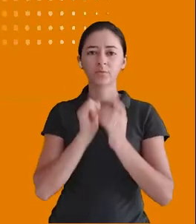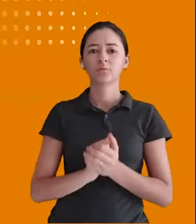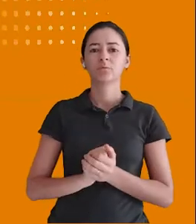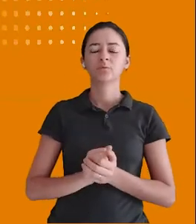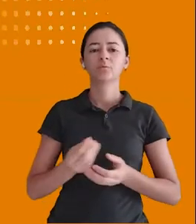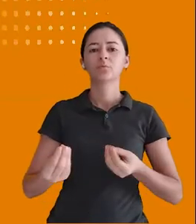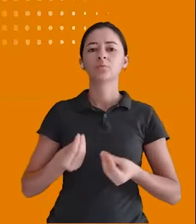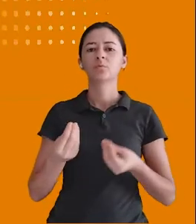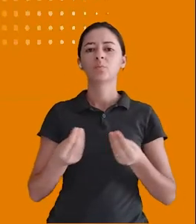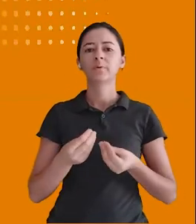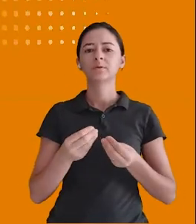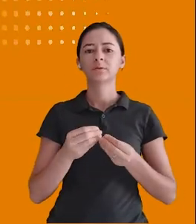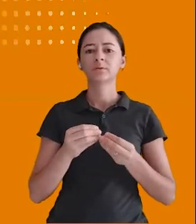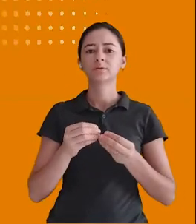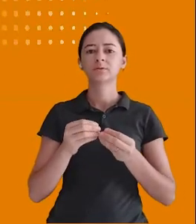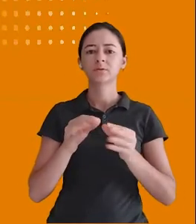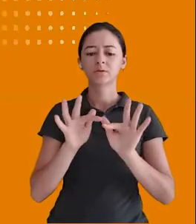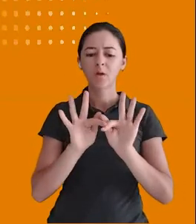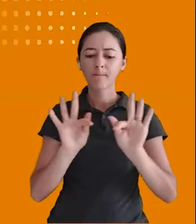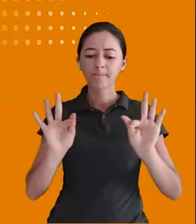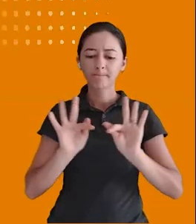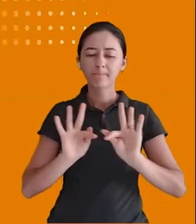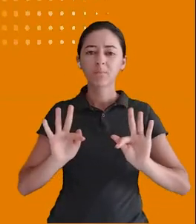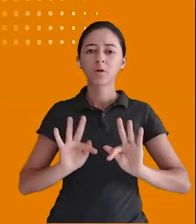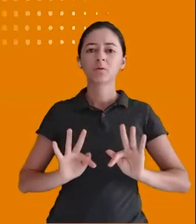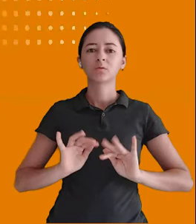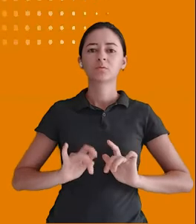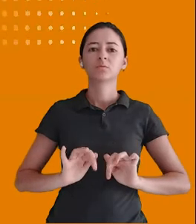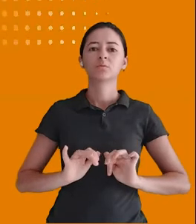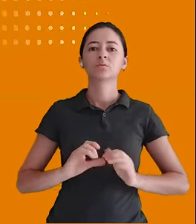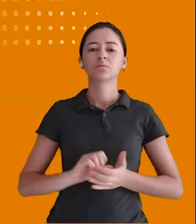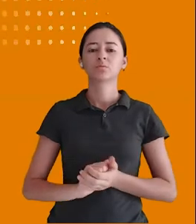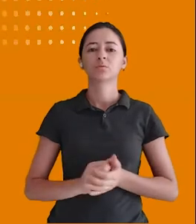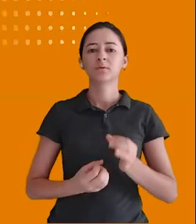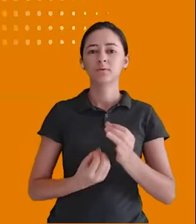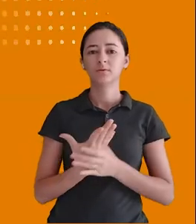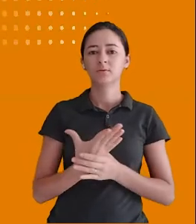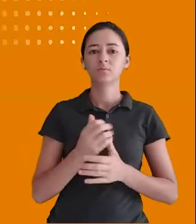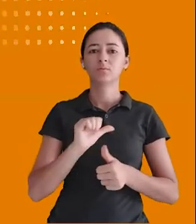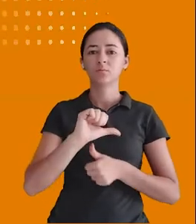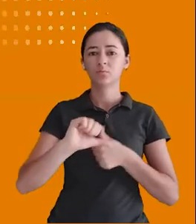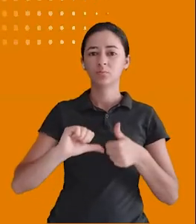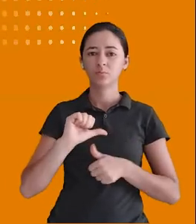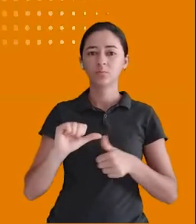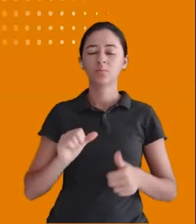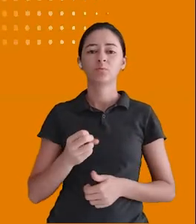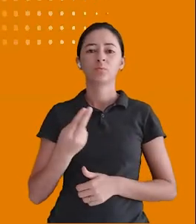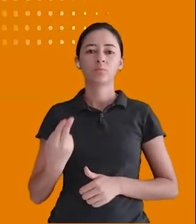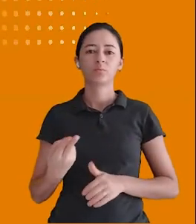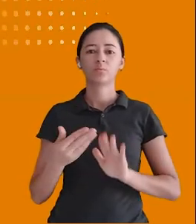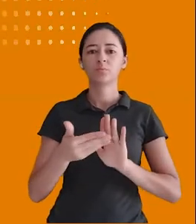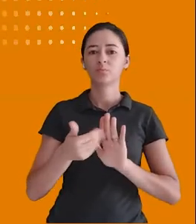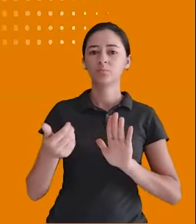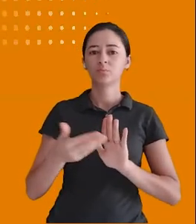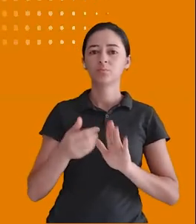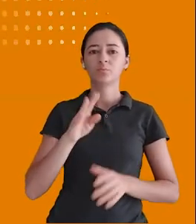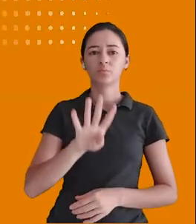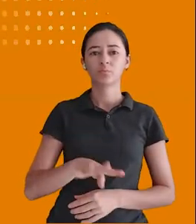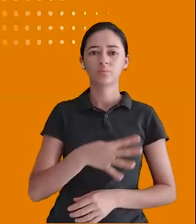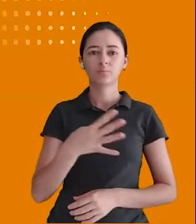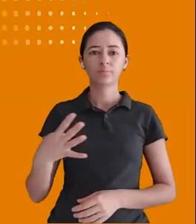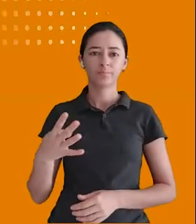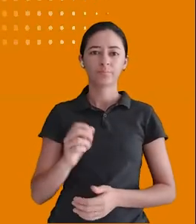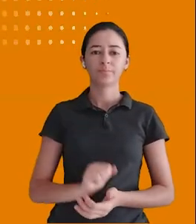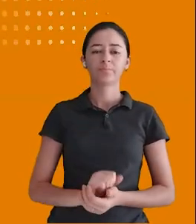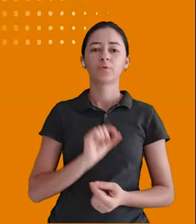para criar e alterar Ou excluir a tabela do banco de dados Esses comandos são